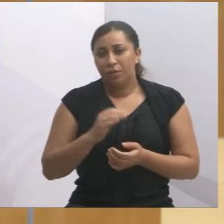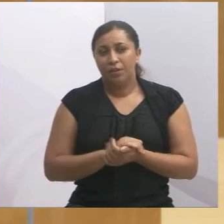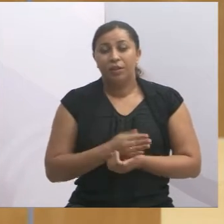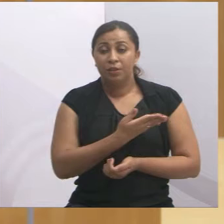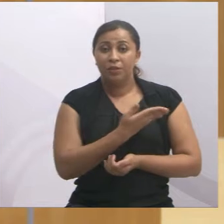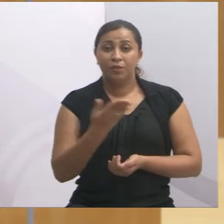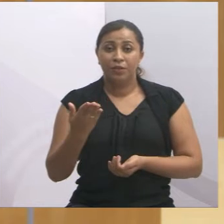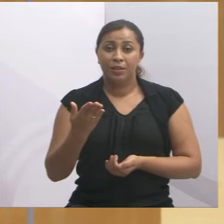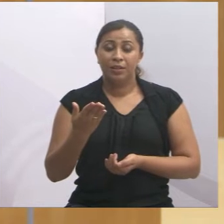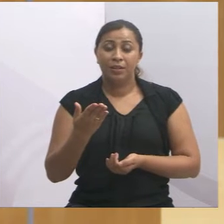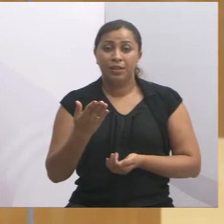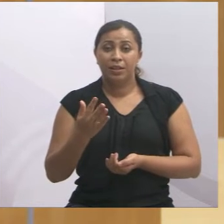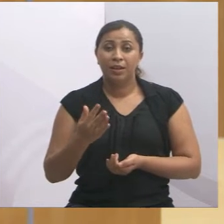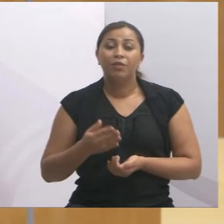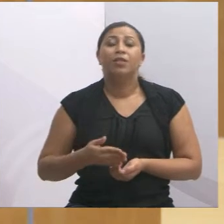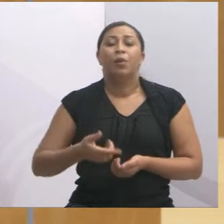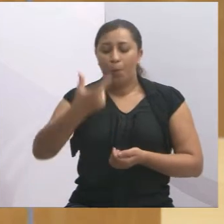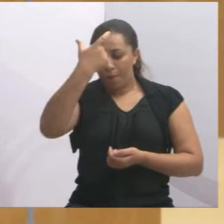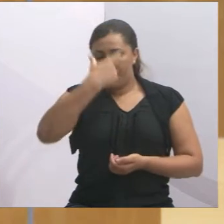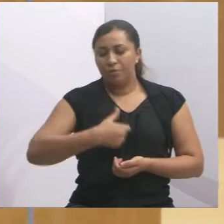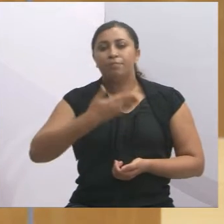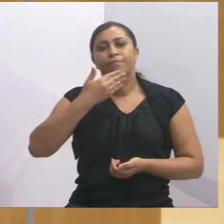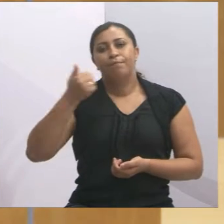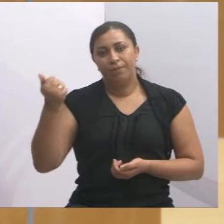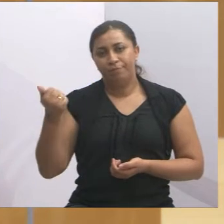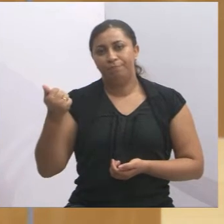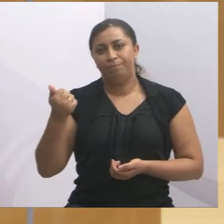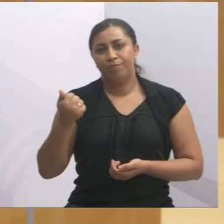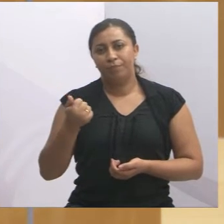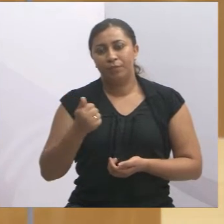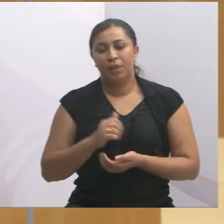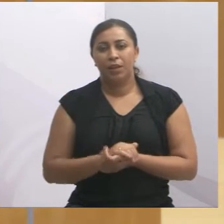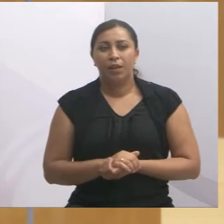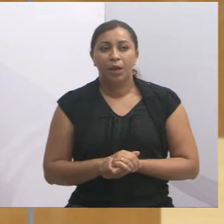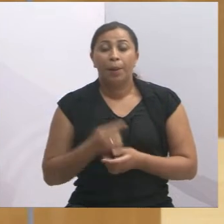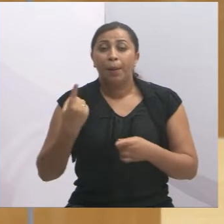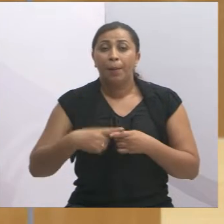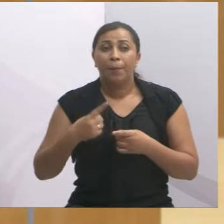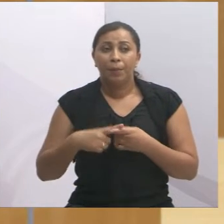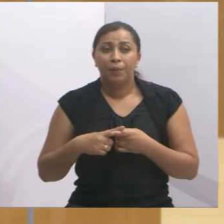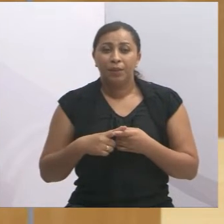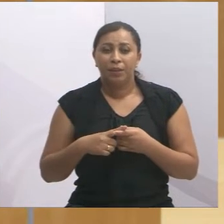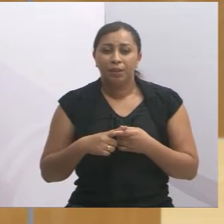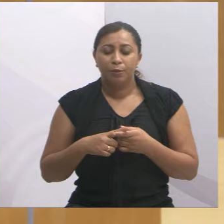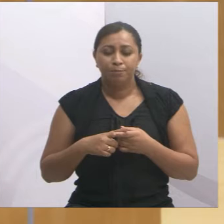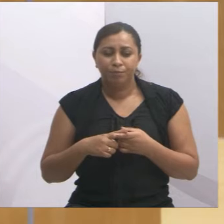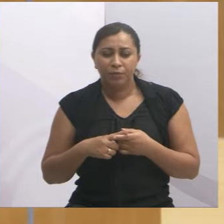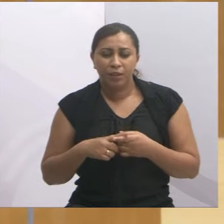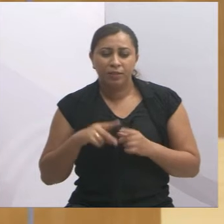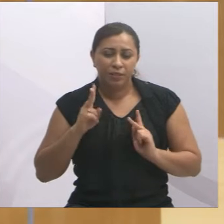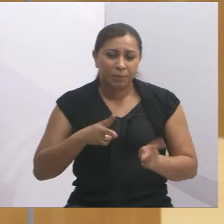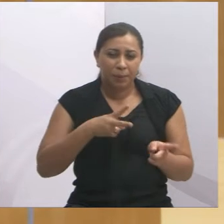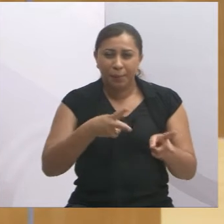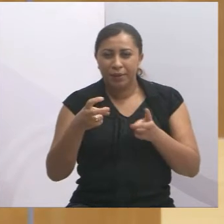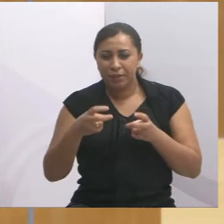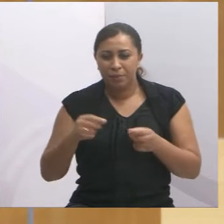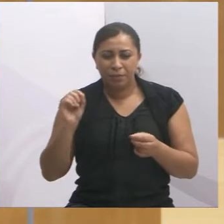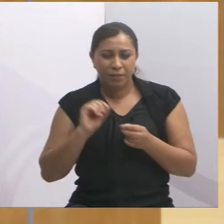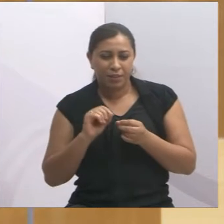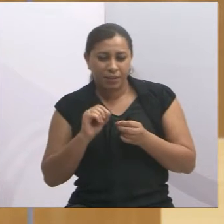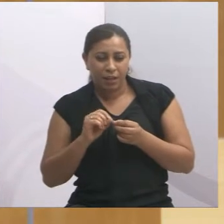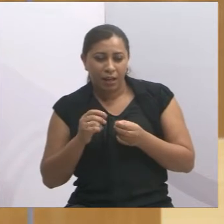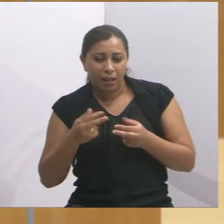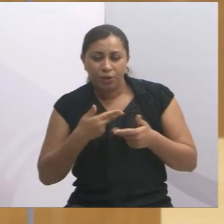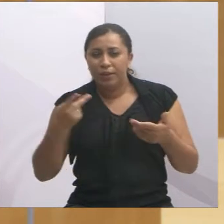que você vai ser uma pessoa melhor, porque, hoje em dia eu me policiei tanto, para não fazer o que é errado, para não,